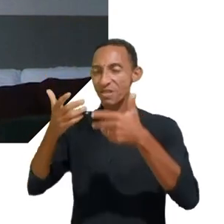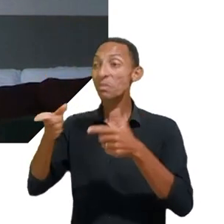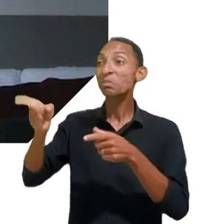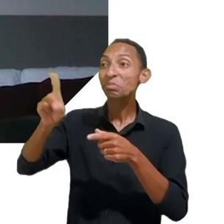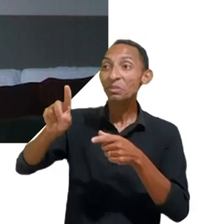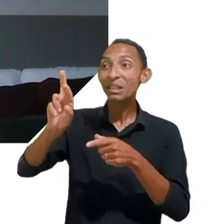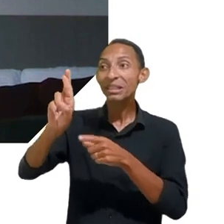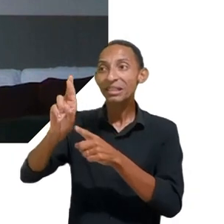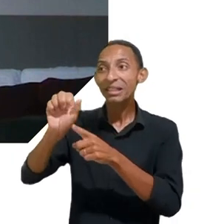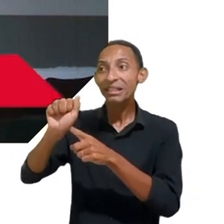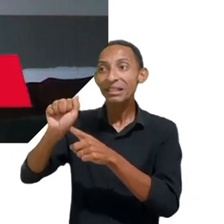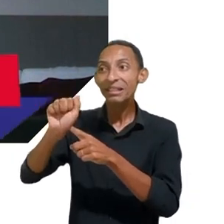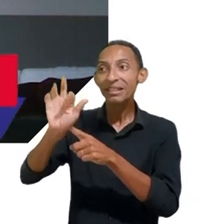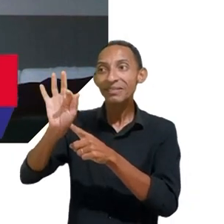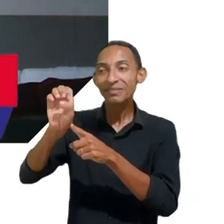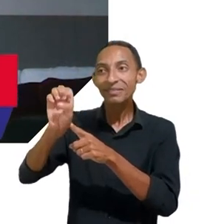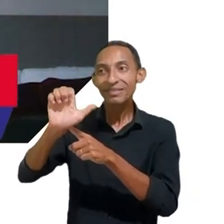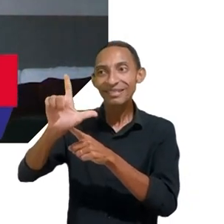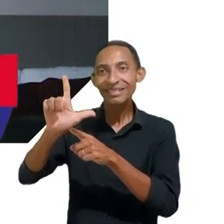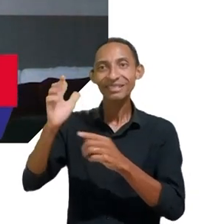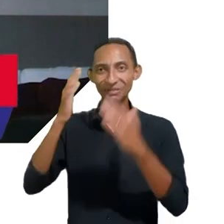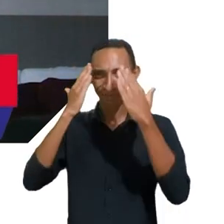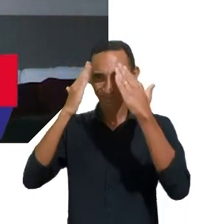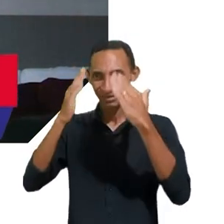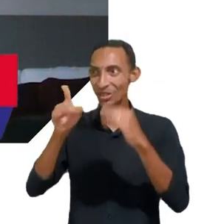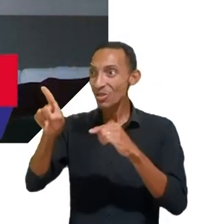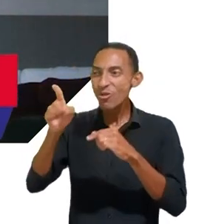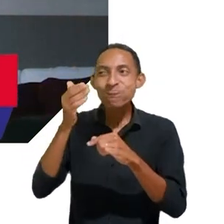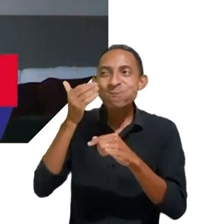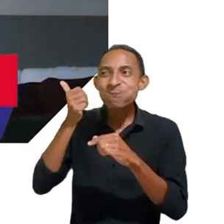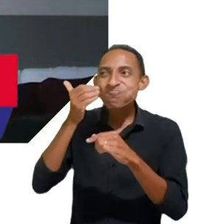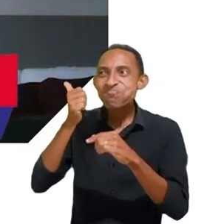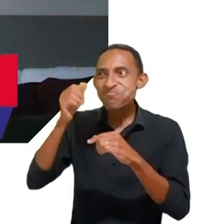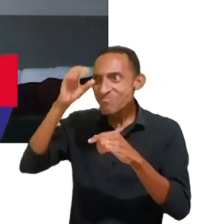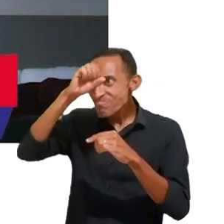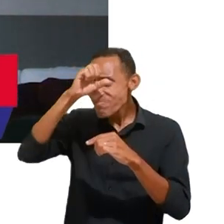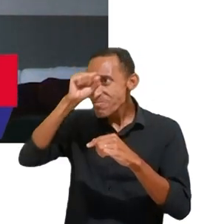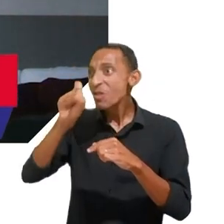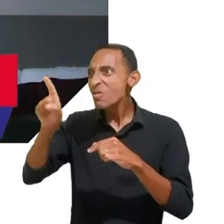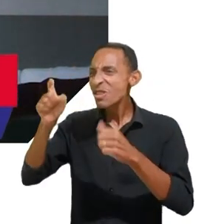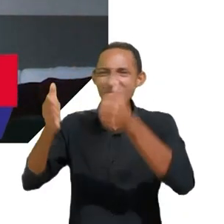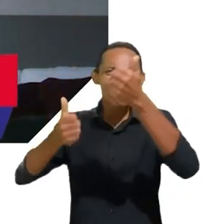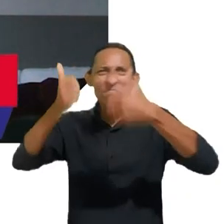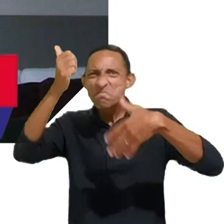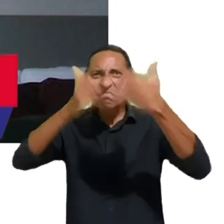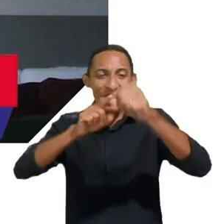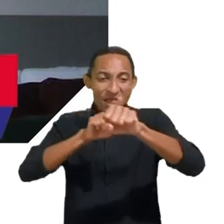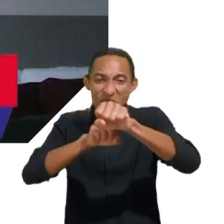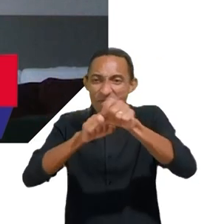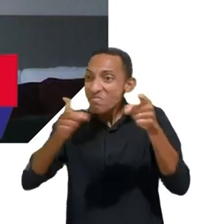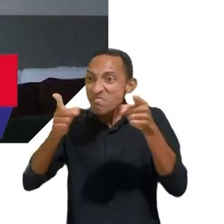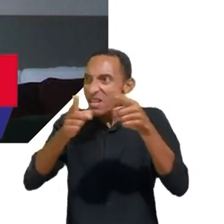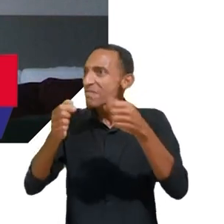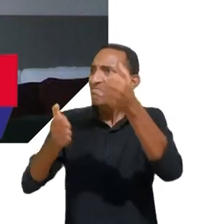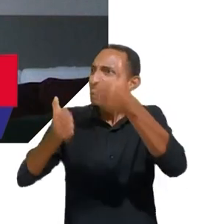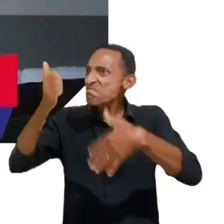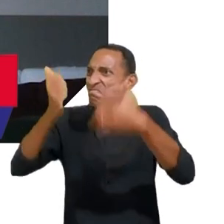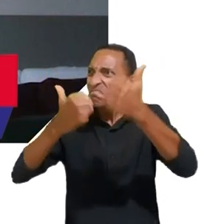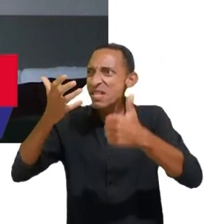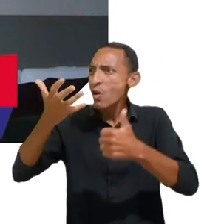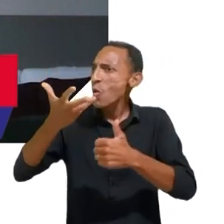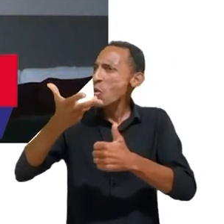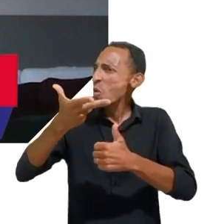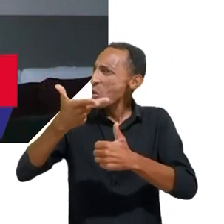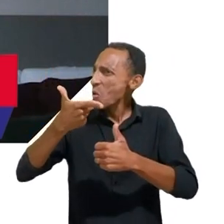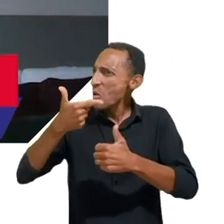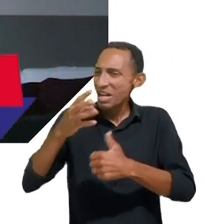estou precisando aprender com você a falar tanto em tão pouco tempo eu estou encantada com a maneira como você fala maravilhoso